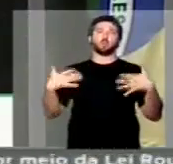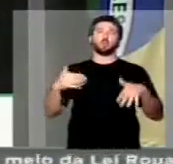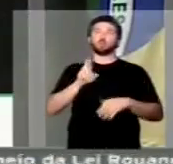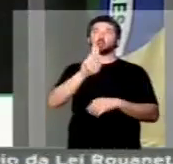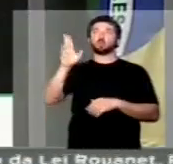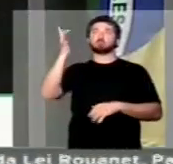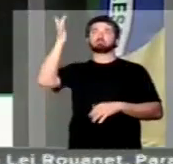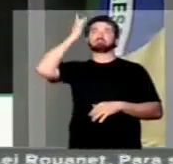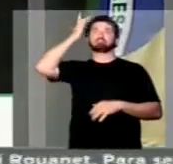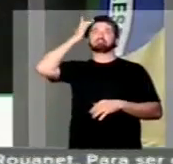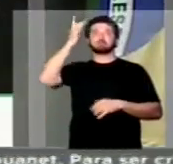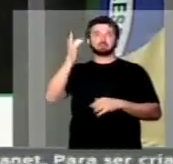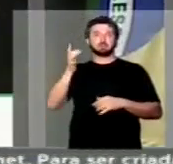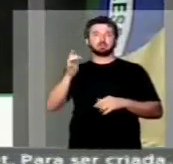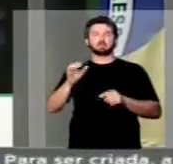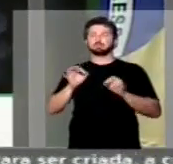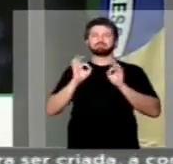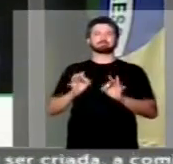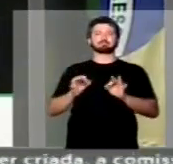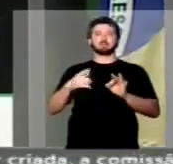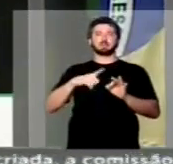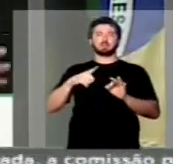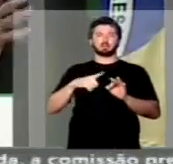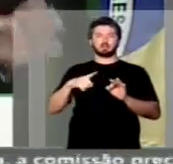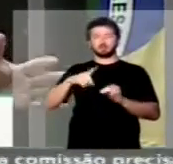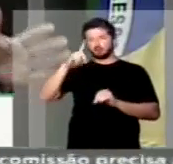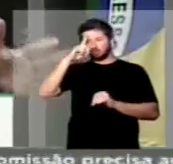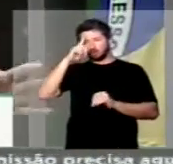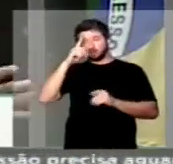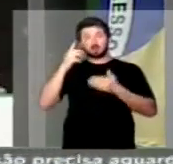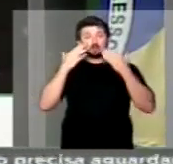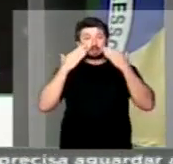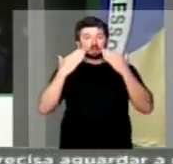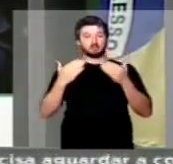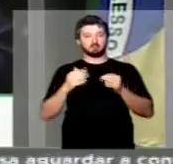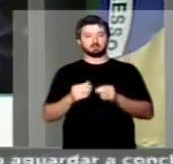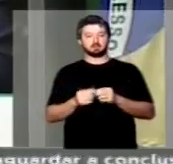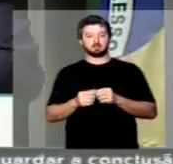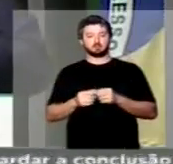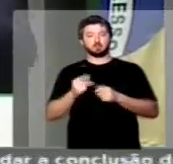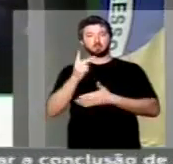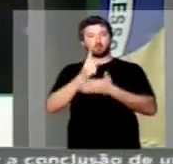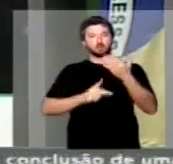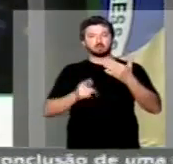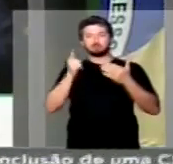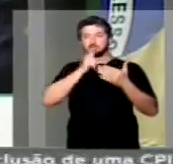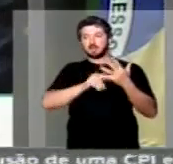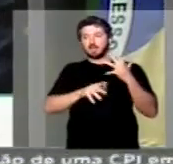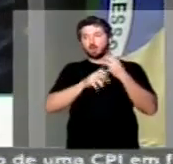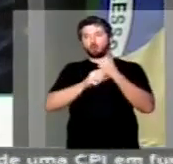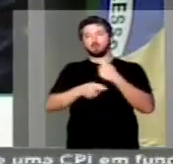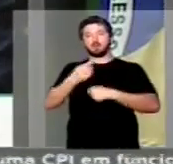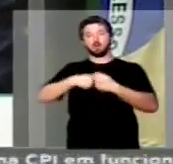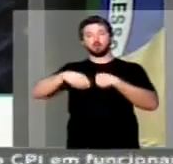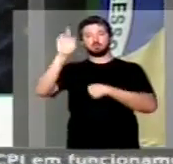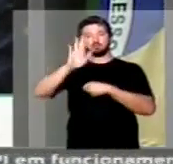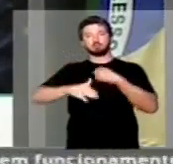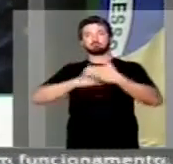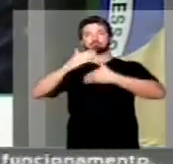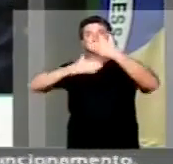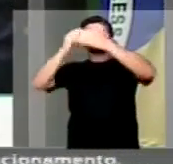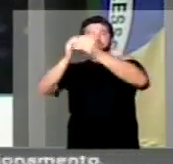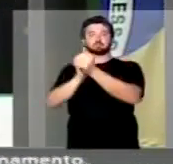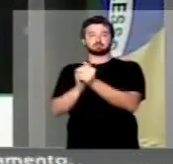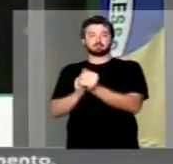que, com toda certeza, apresenta a cada dia que passa um plano para a recuperação da economia brasileira.